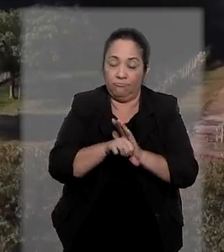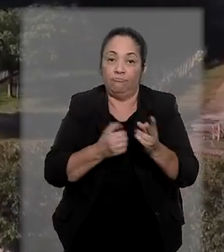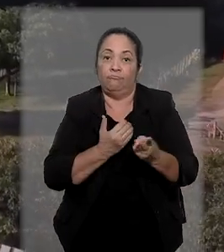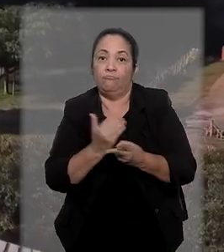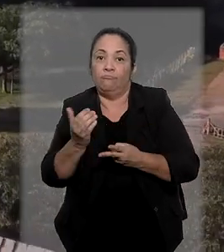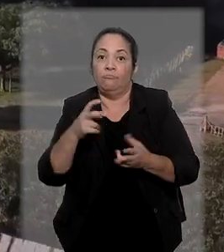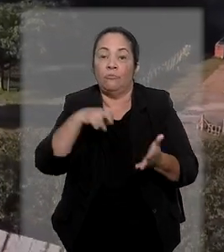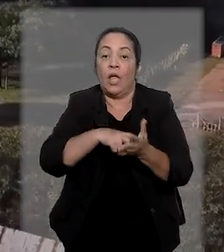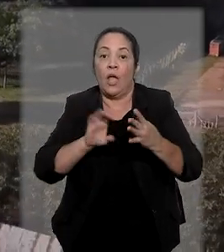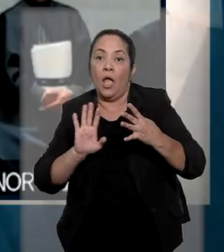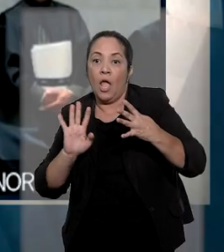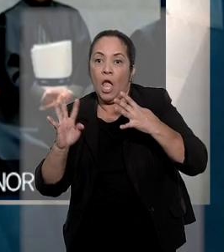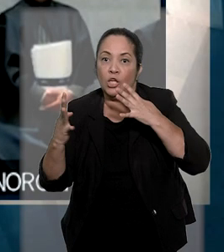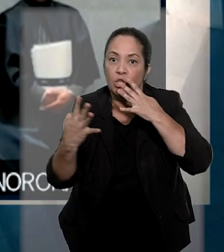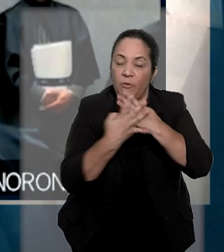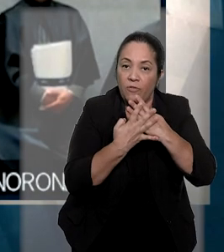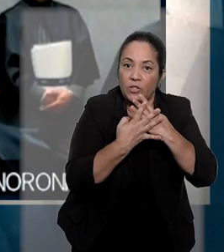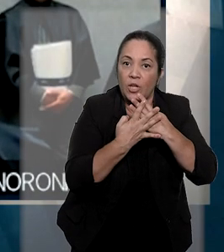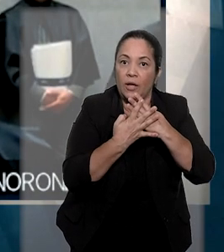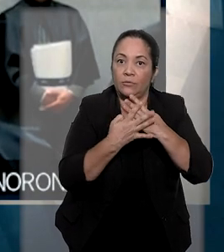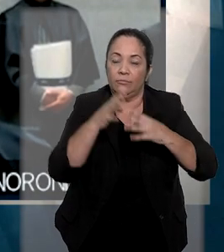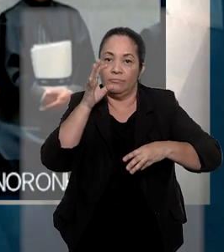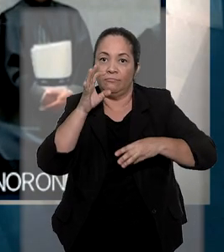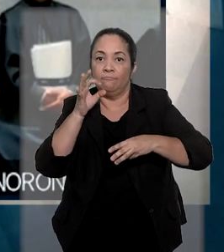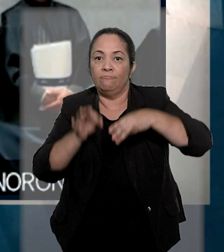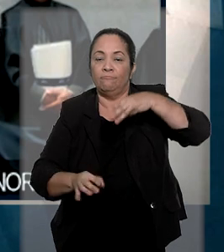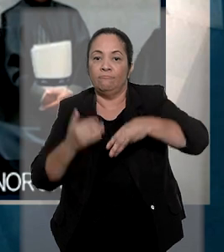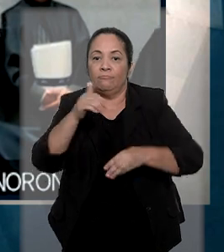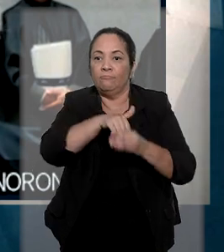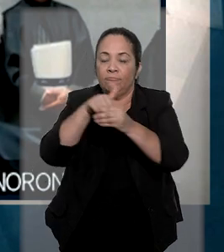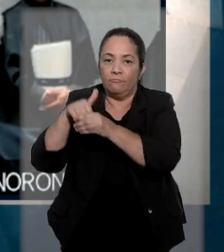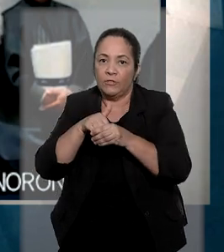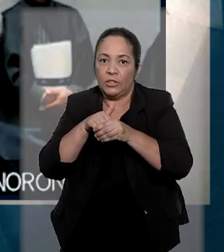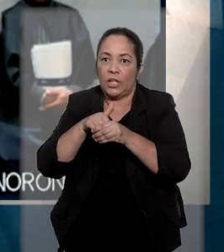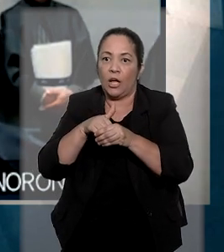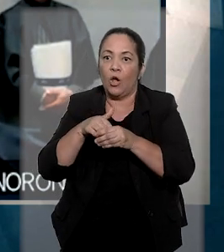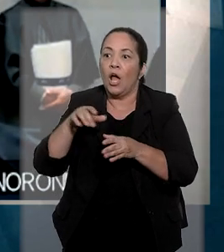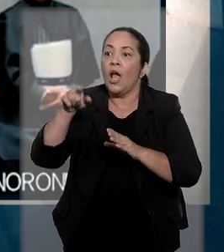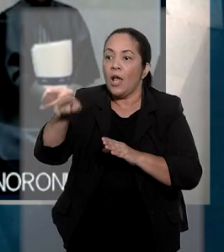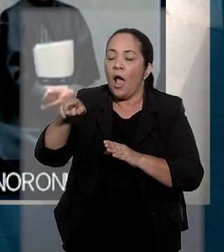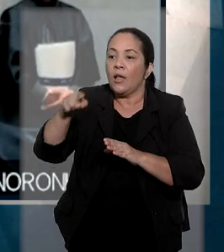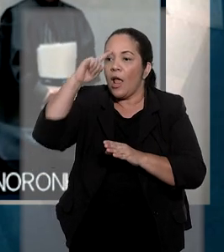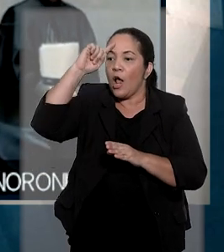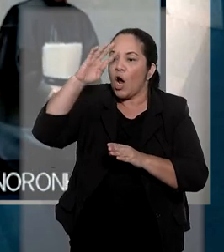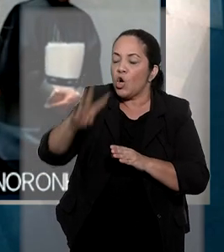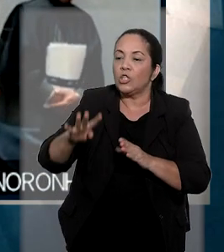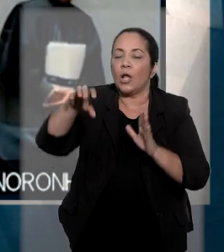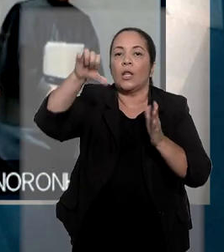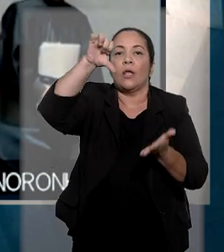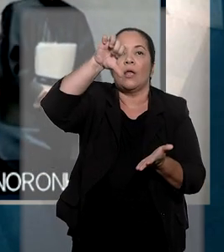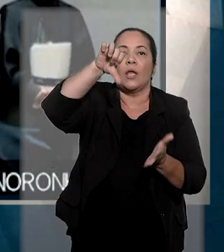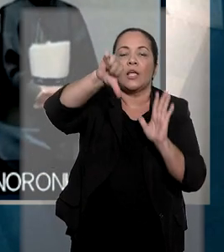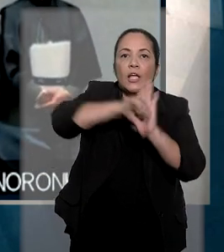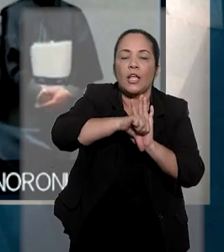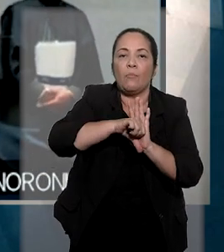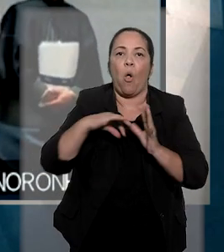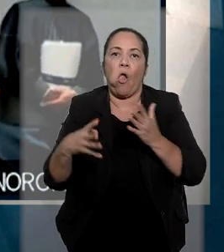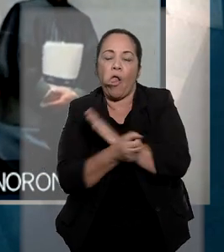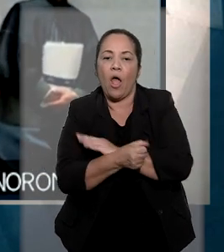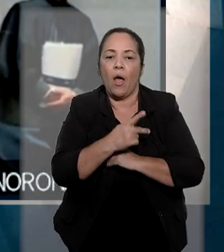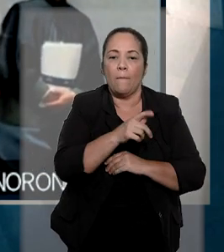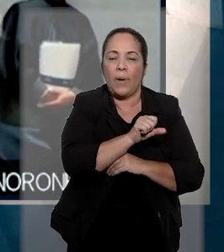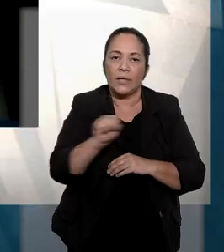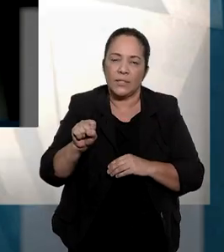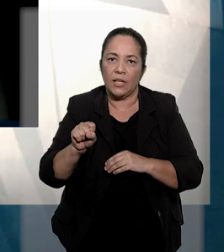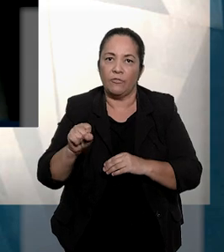regime inicial fechado, os ministros confirmaram apenas a condenação pelo delito de corrupção passiva, mantendo, nesse caso,